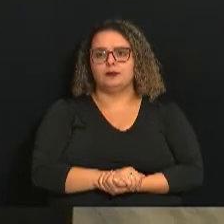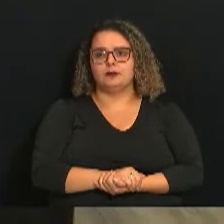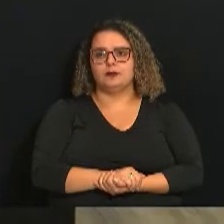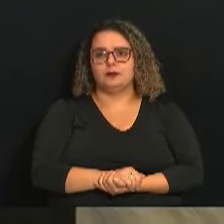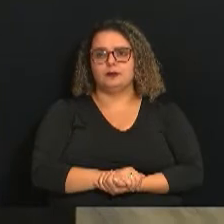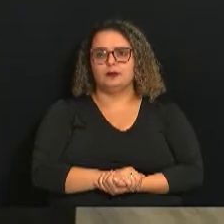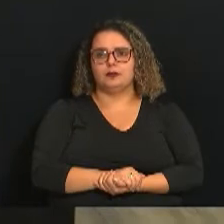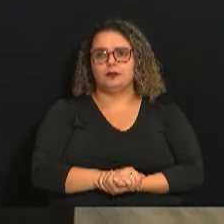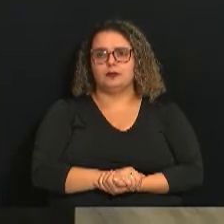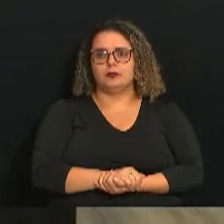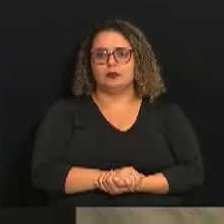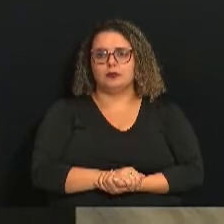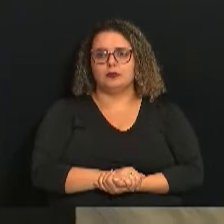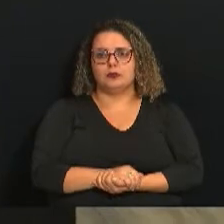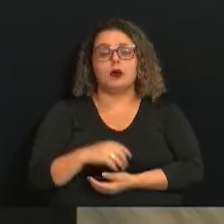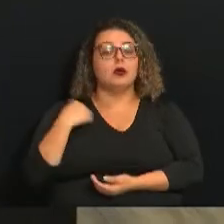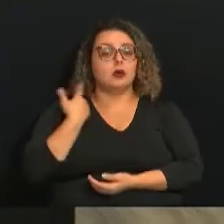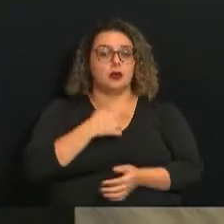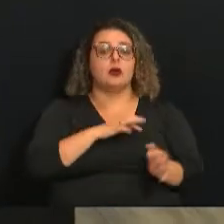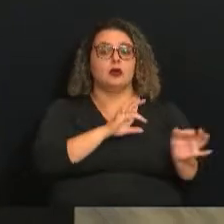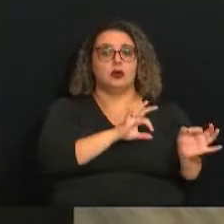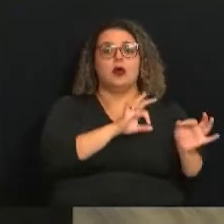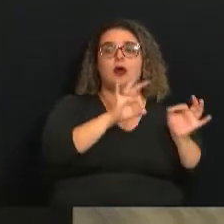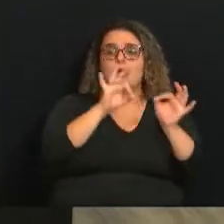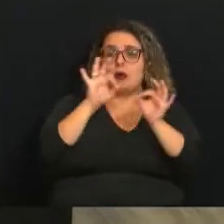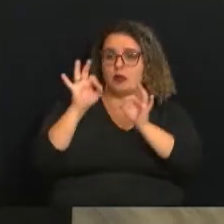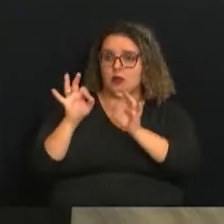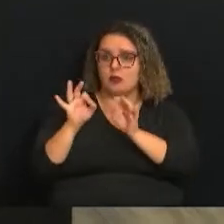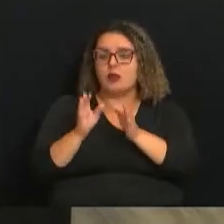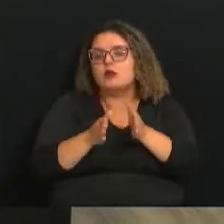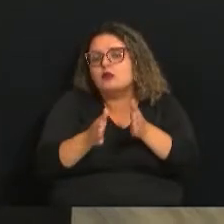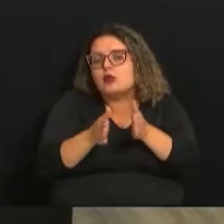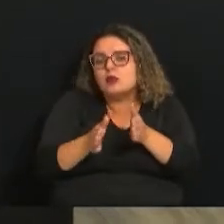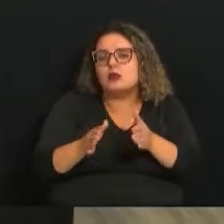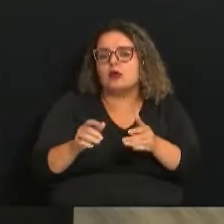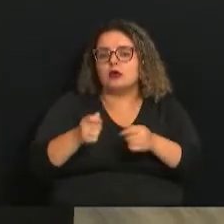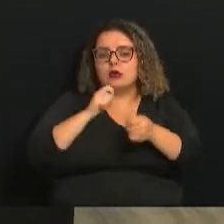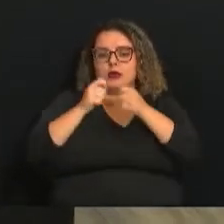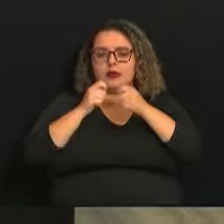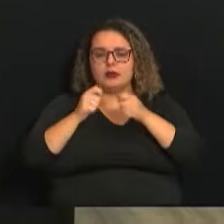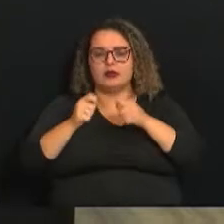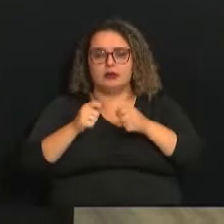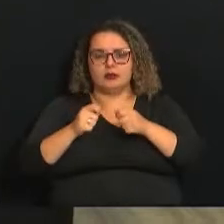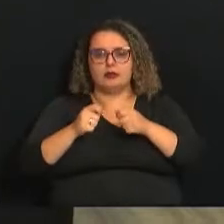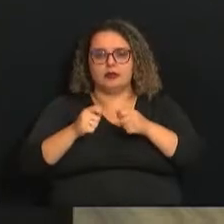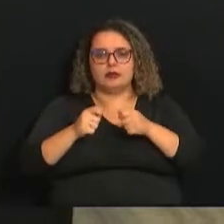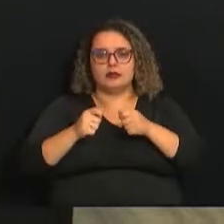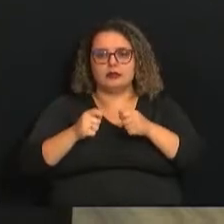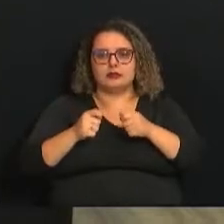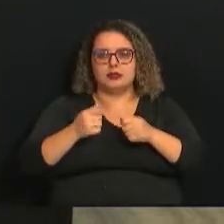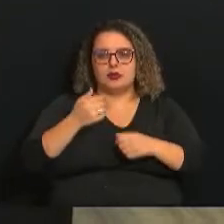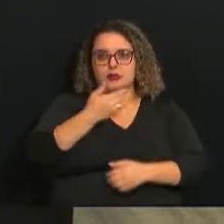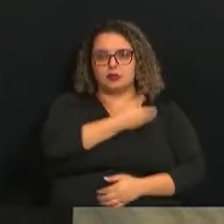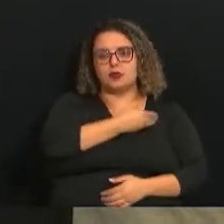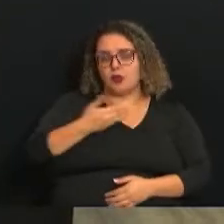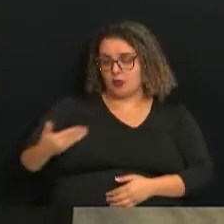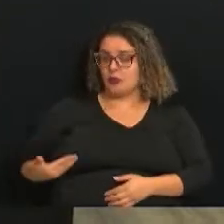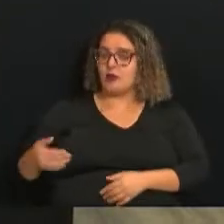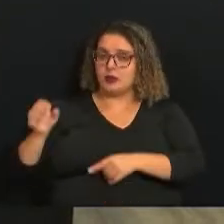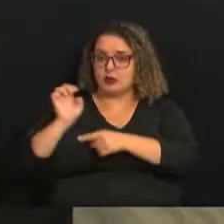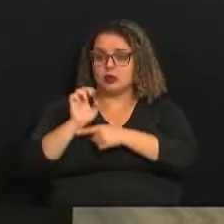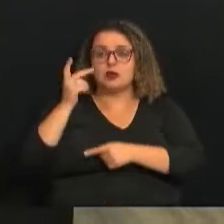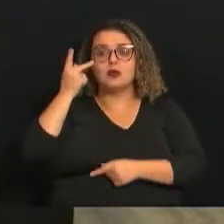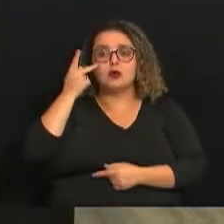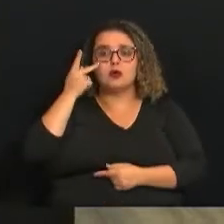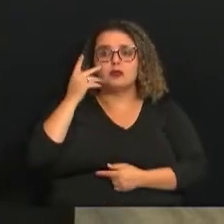Bom, Mina, nós acompanhamos aí um trecho da entrevista coletiva do governo do Estado de São Paulo, que aconteceu